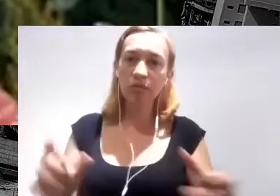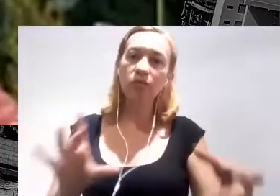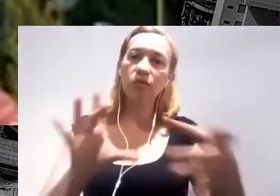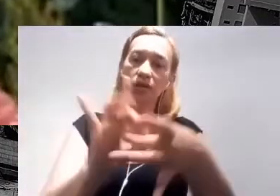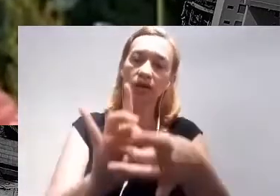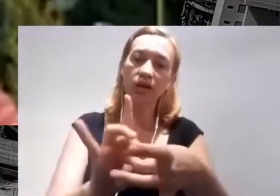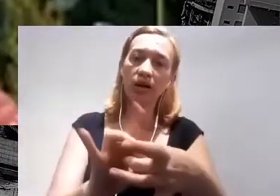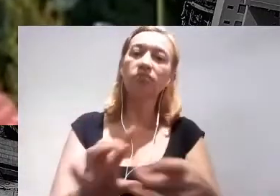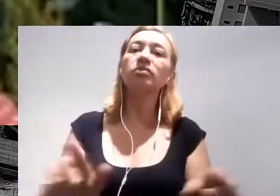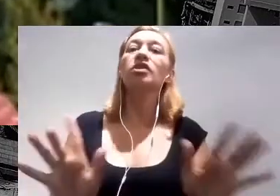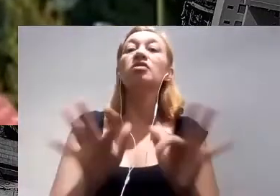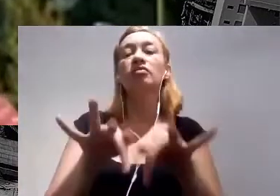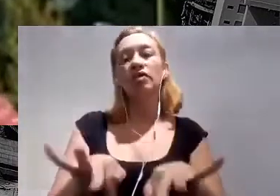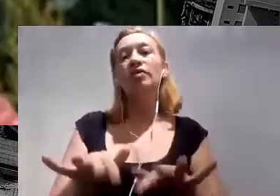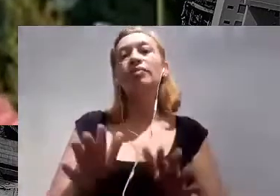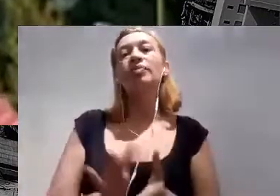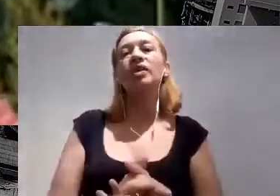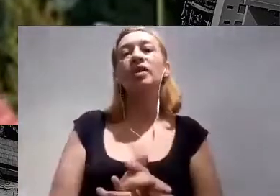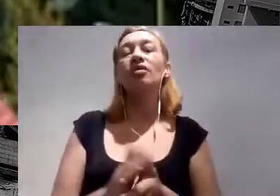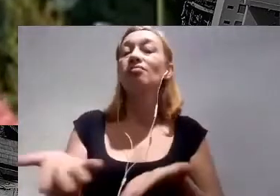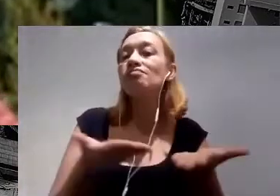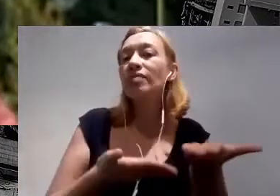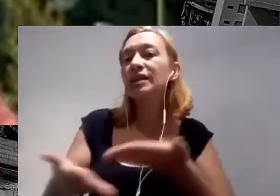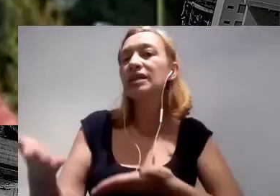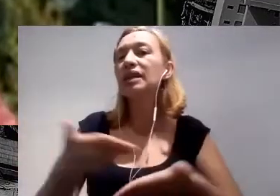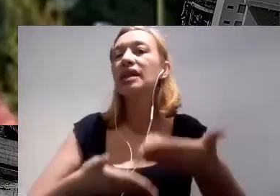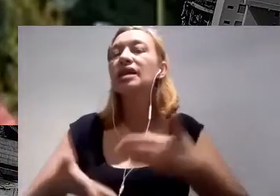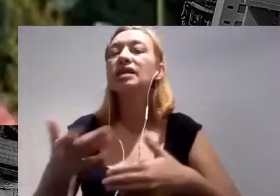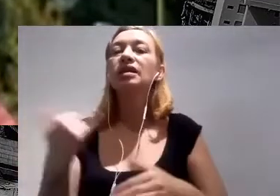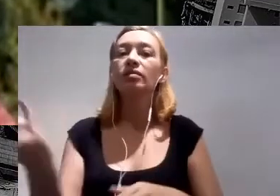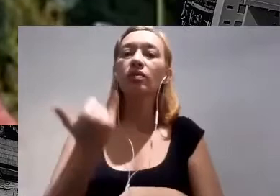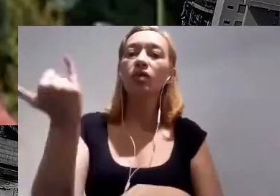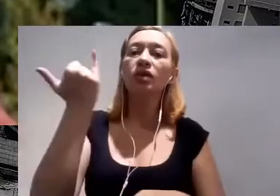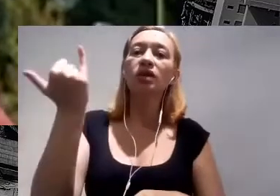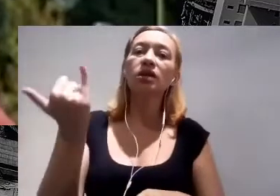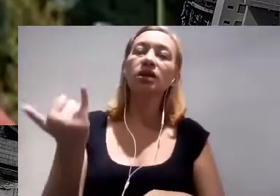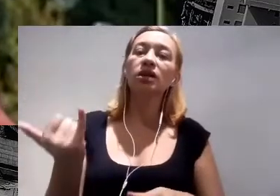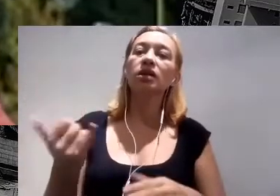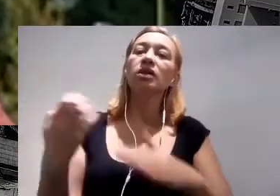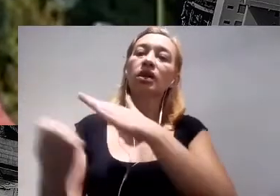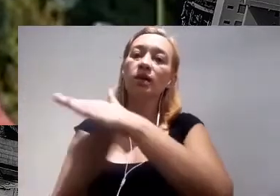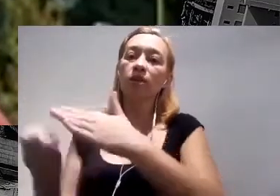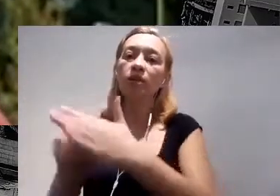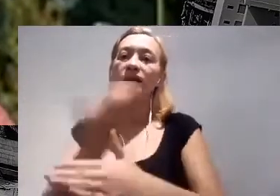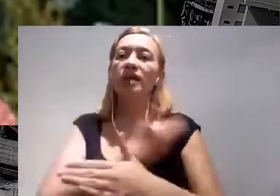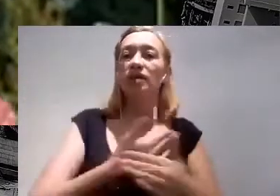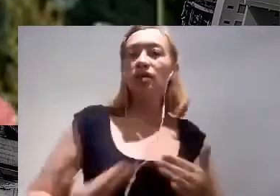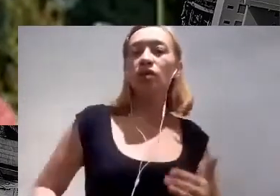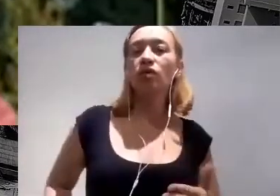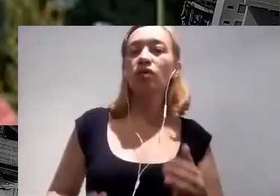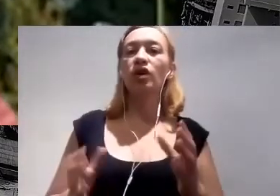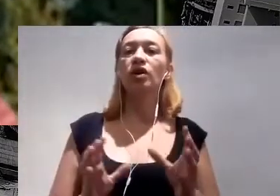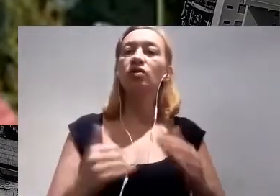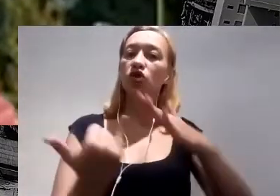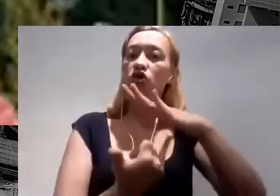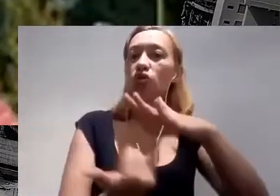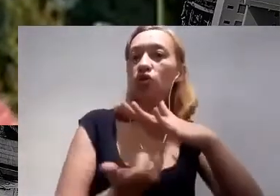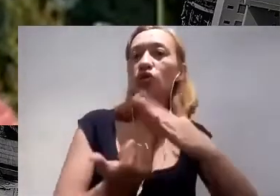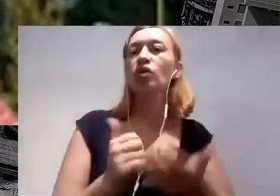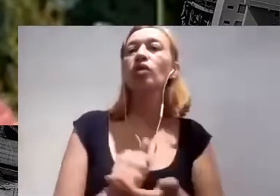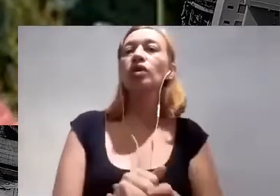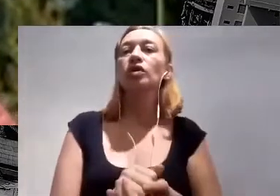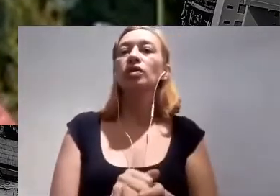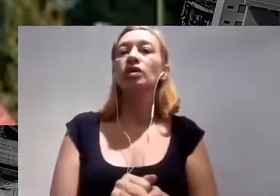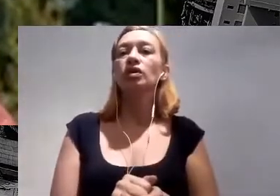Enfim, são parcerias importantes entre empresas, governos, instituições, com um